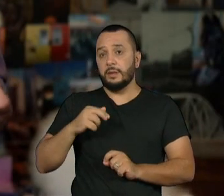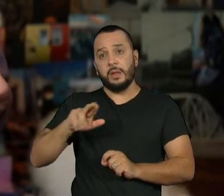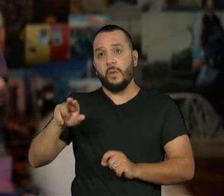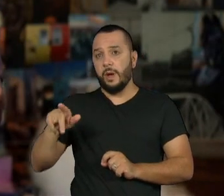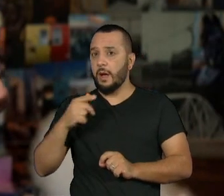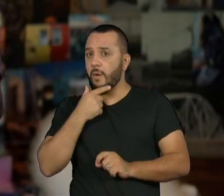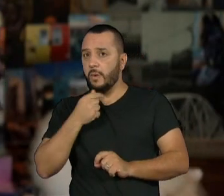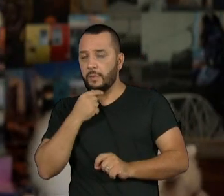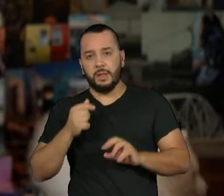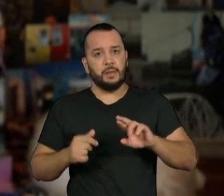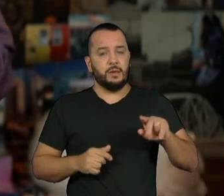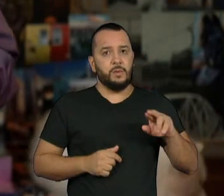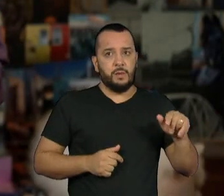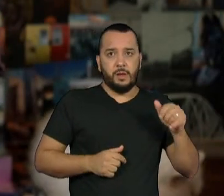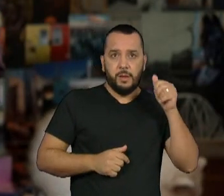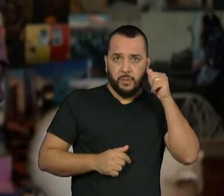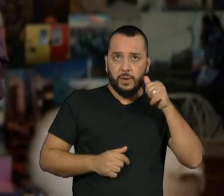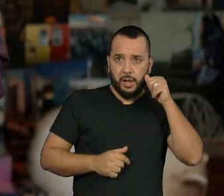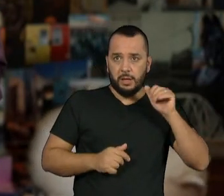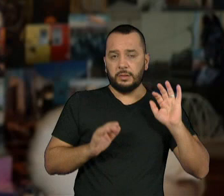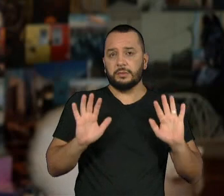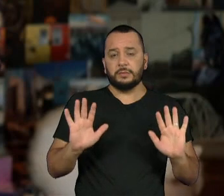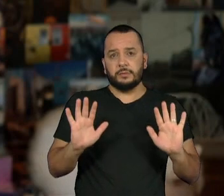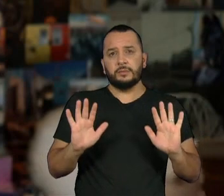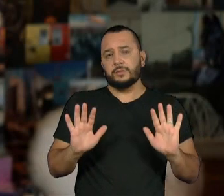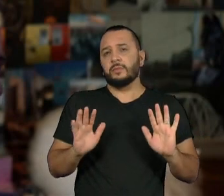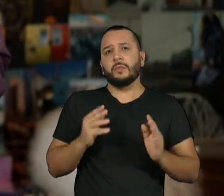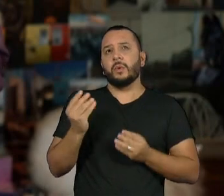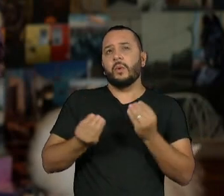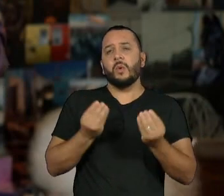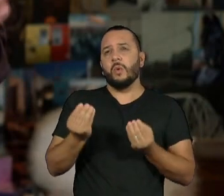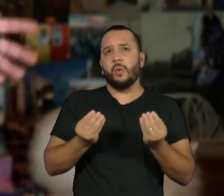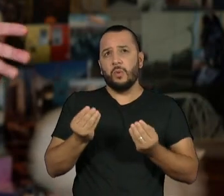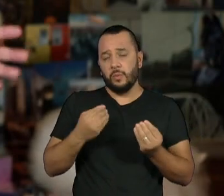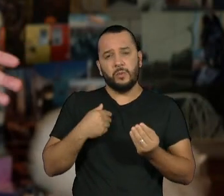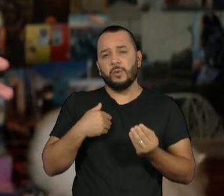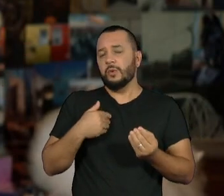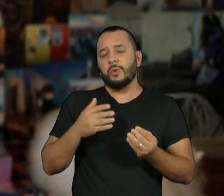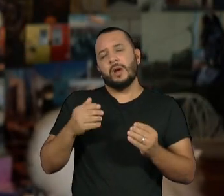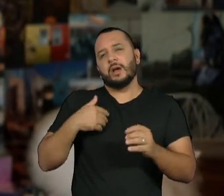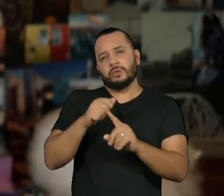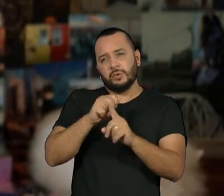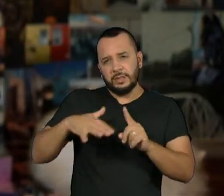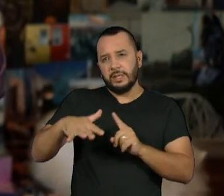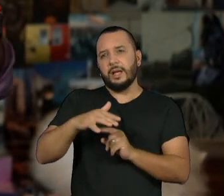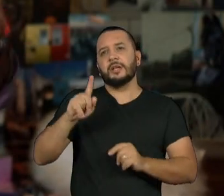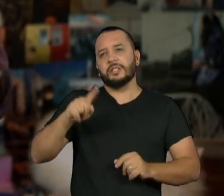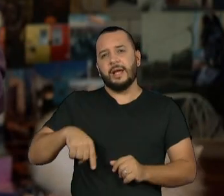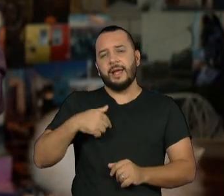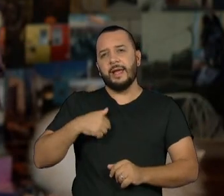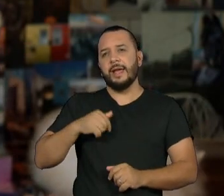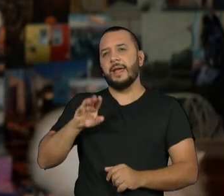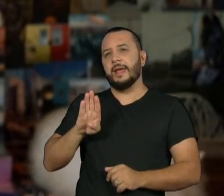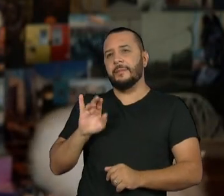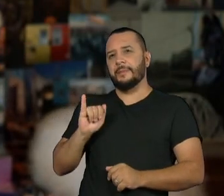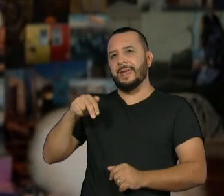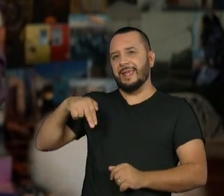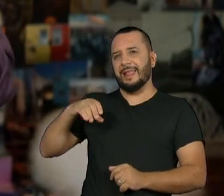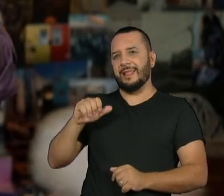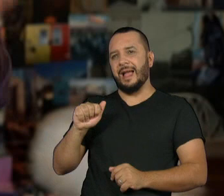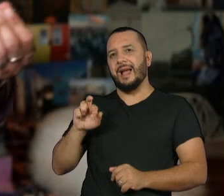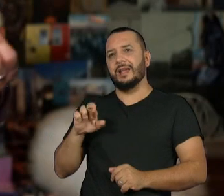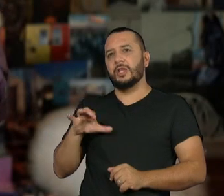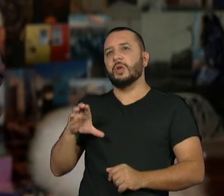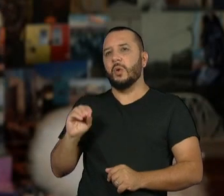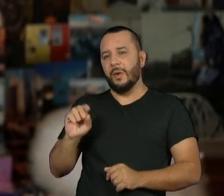nem no feminino. A gente costuma dizer, né, que o mundo é muito binário, é o sim ou não, o masculino